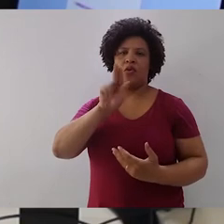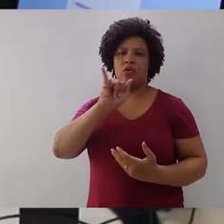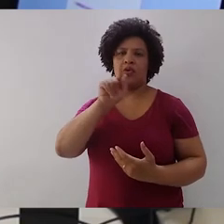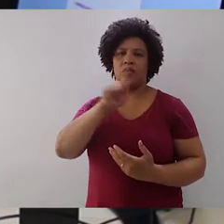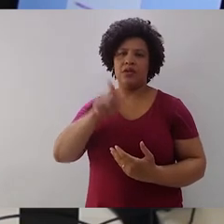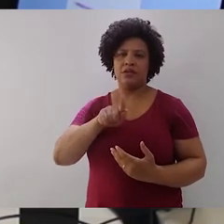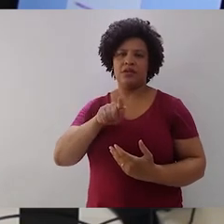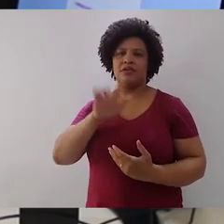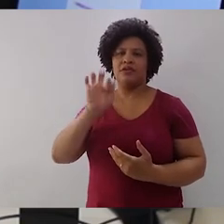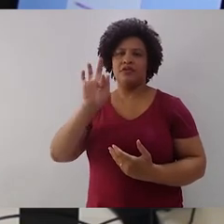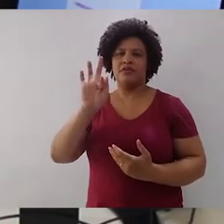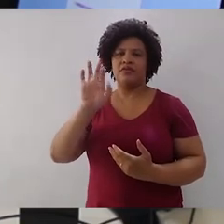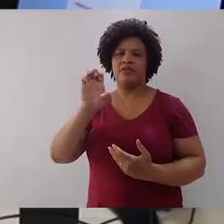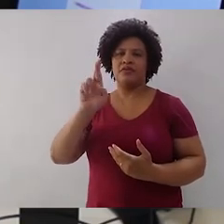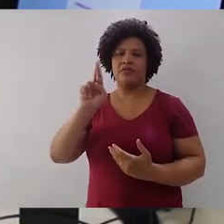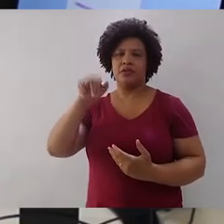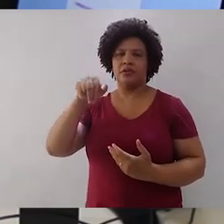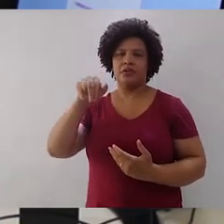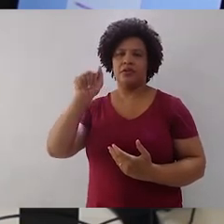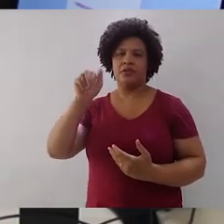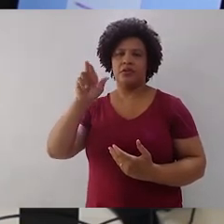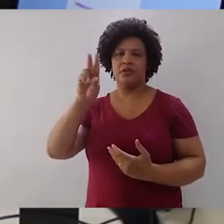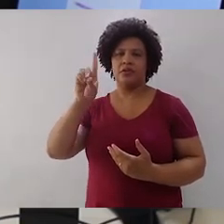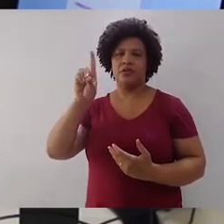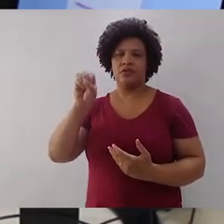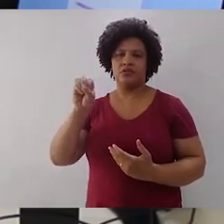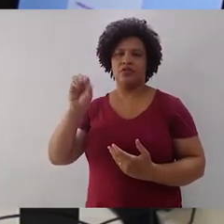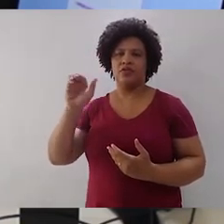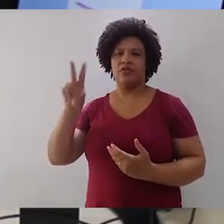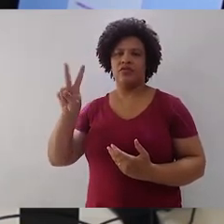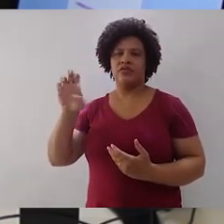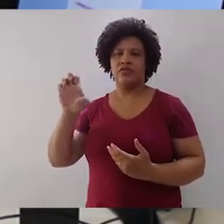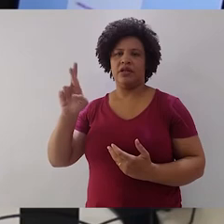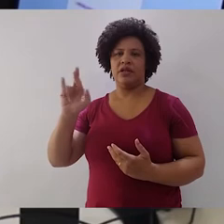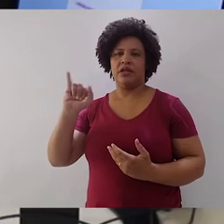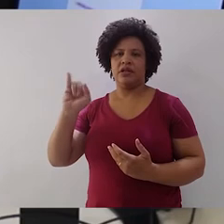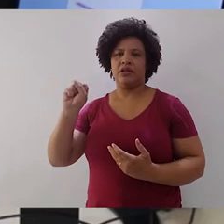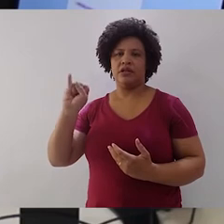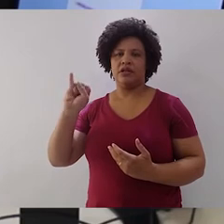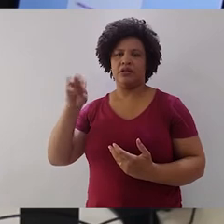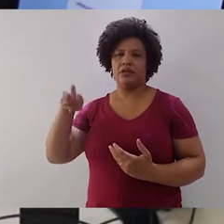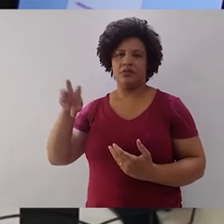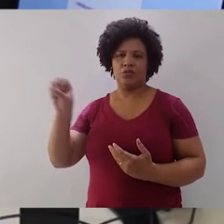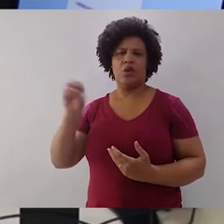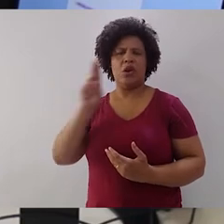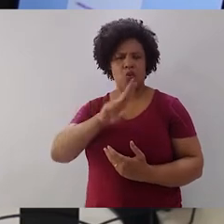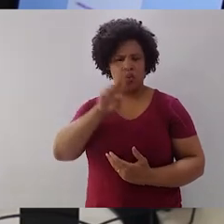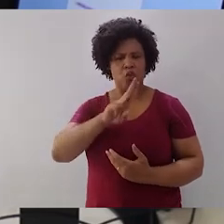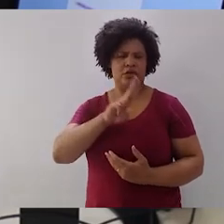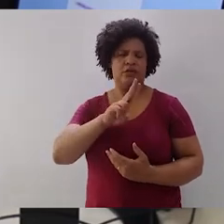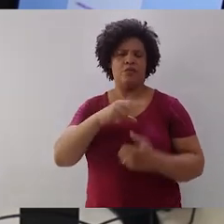com bastante riqueza. Se eu uso verbos como ser e estar, significa, talvez, que dentro daquelas etapas de elaboração